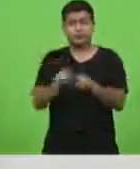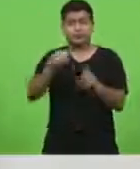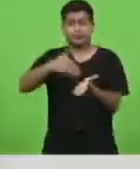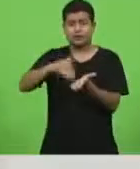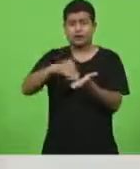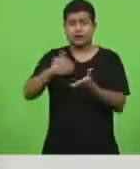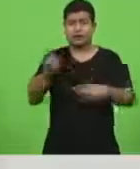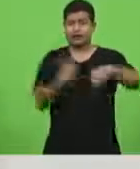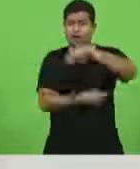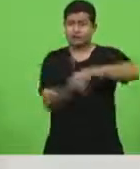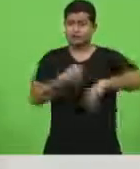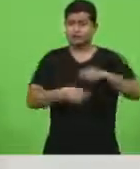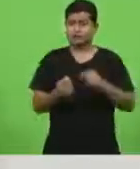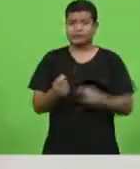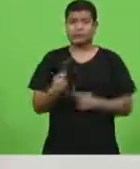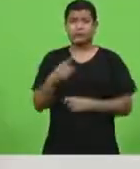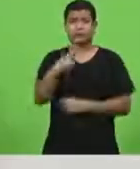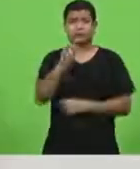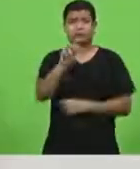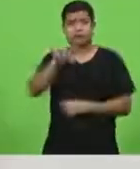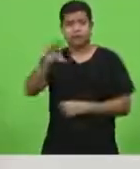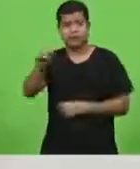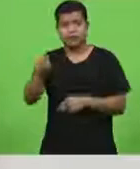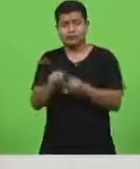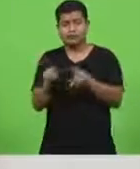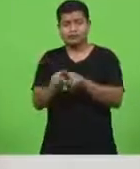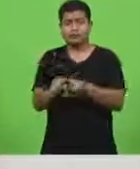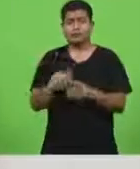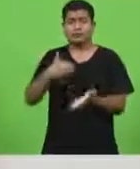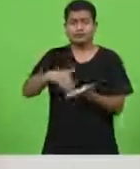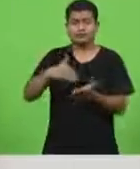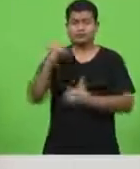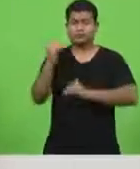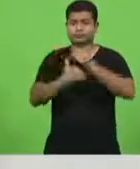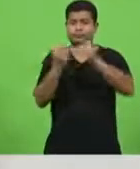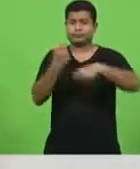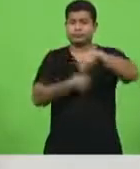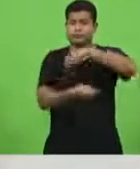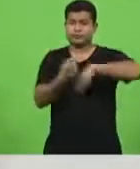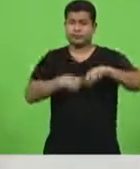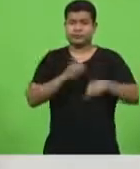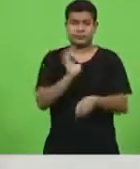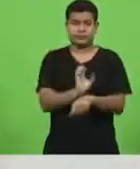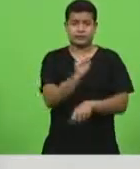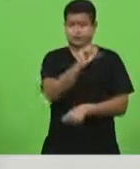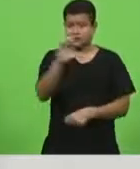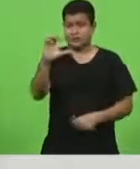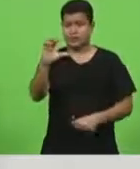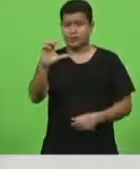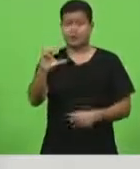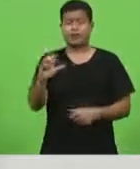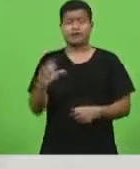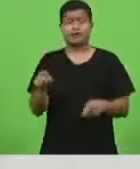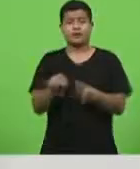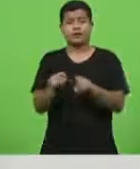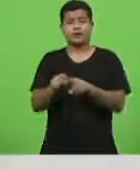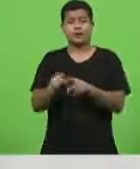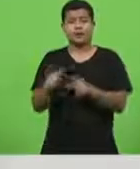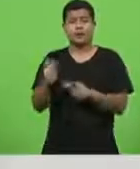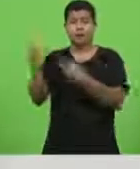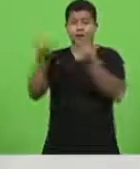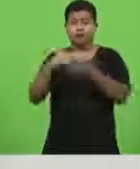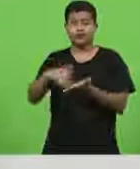fazenda Paulo Eli do secretário de desenvolvimento econômico do estado de Santa Catarina e das nossas secretarias